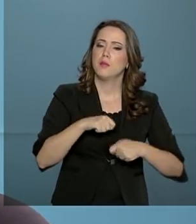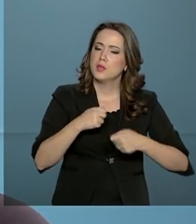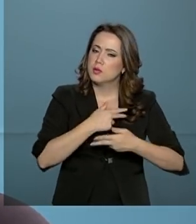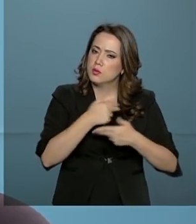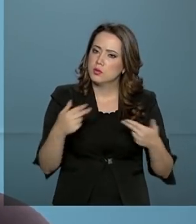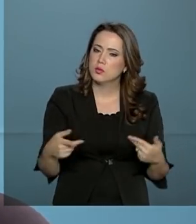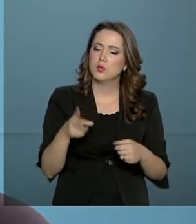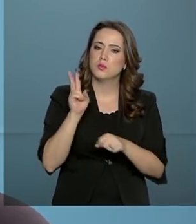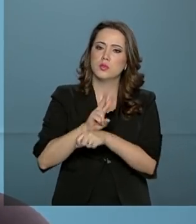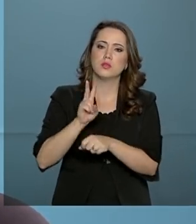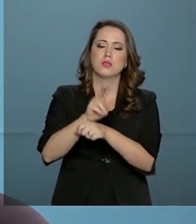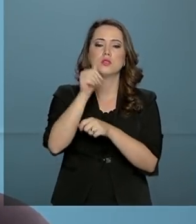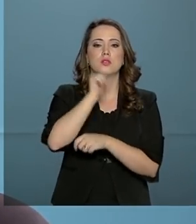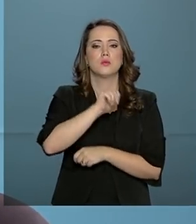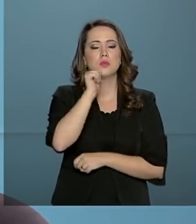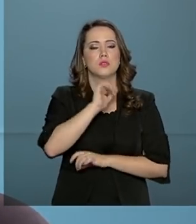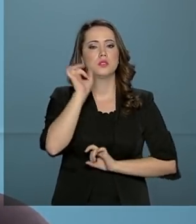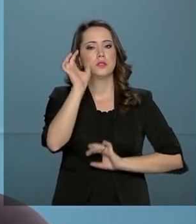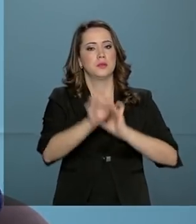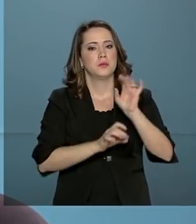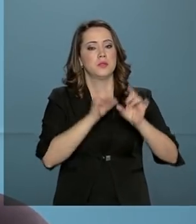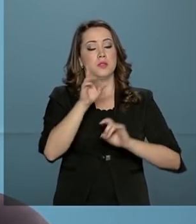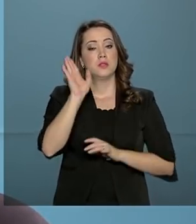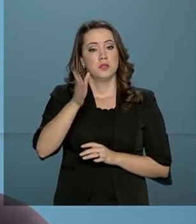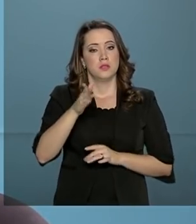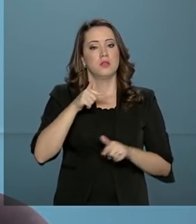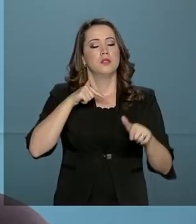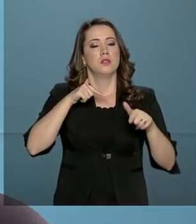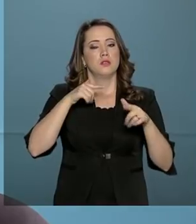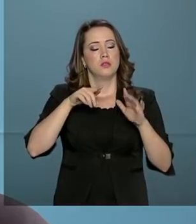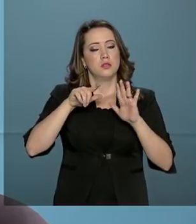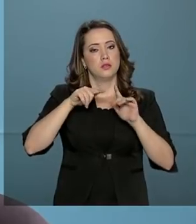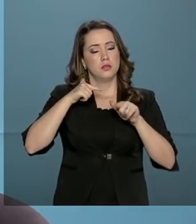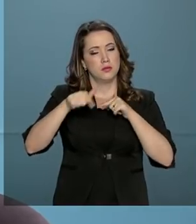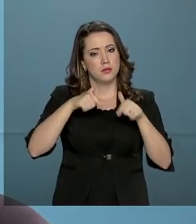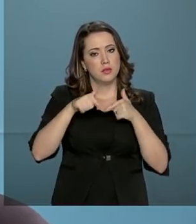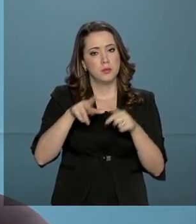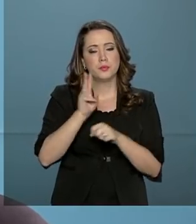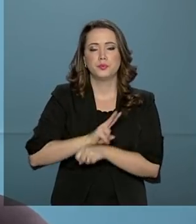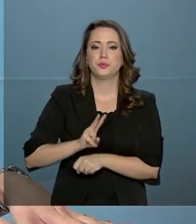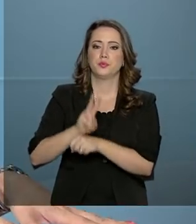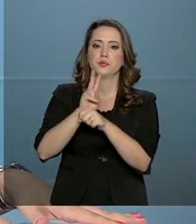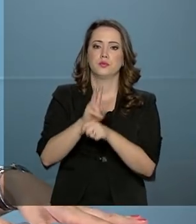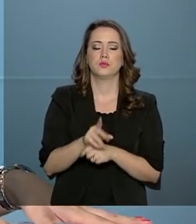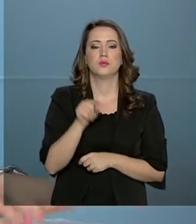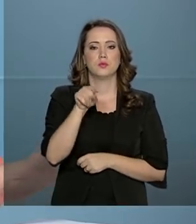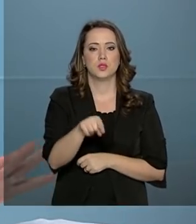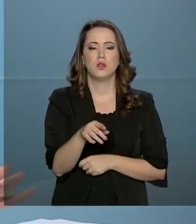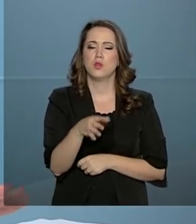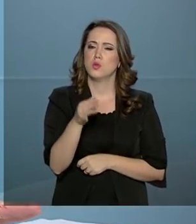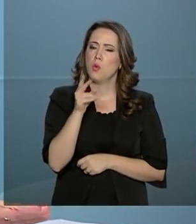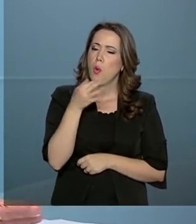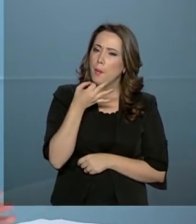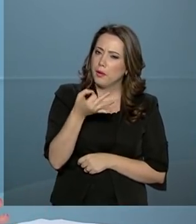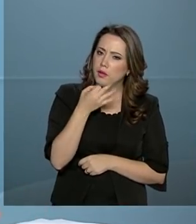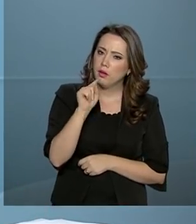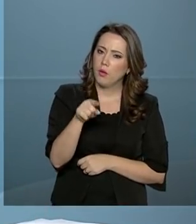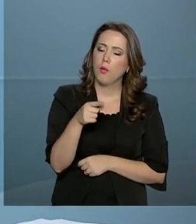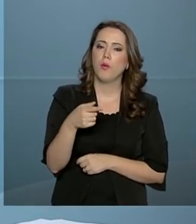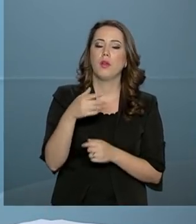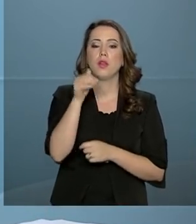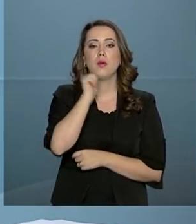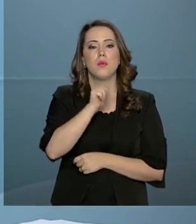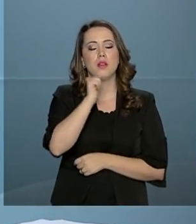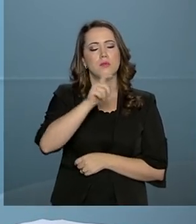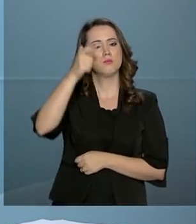proteção da mulher, especialmente aquela que já está no programa de proteção. Ministra, a senhora acha que as mulheres estão mais conscientes, estão